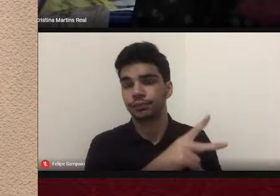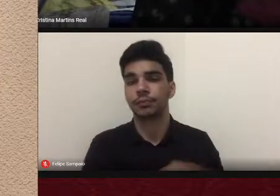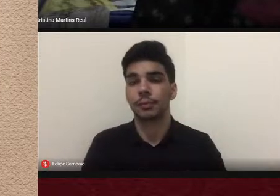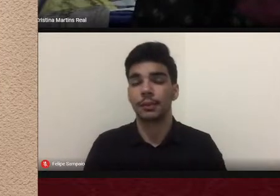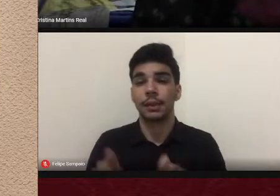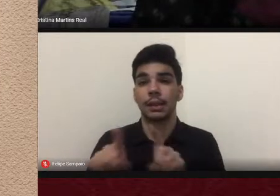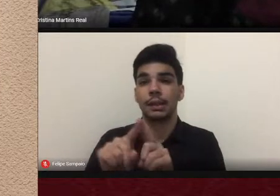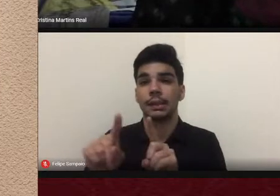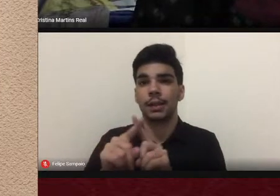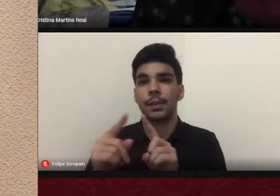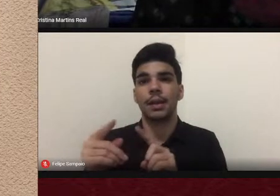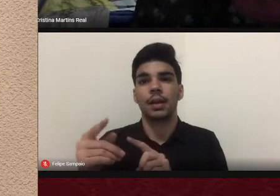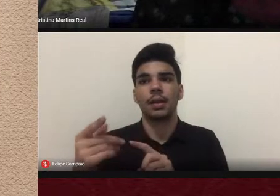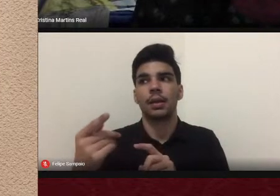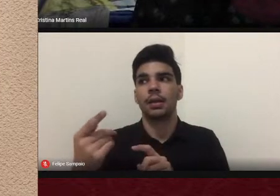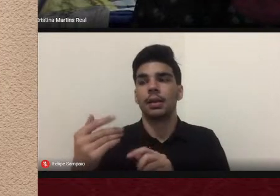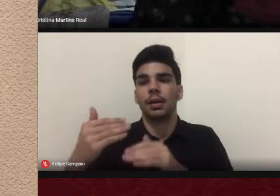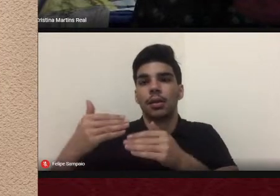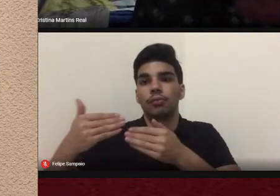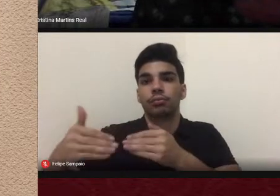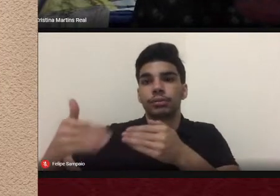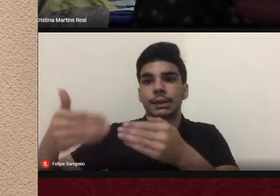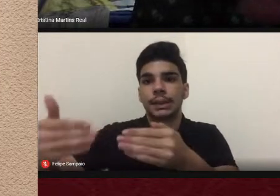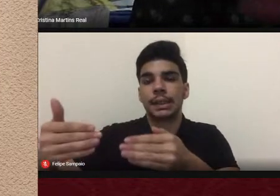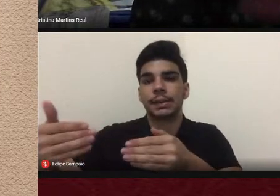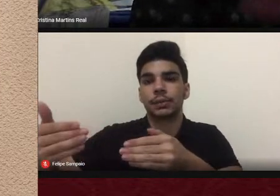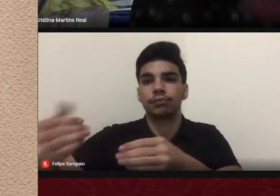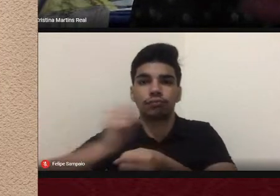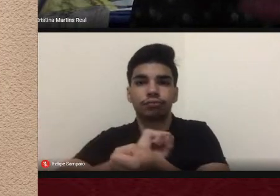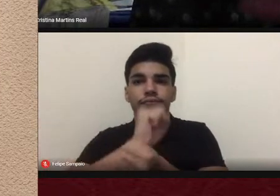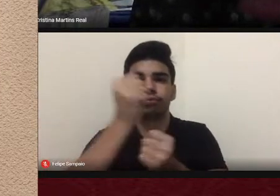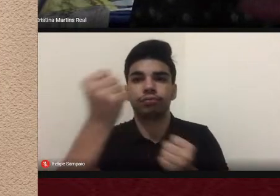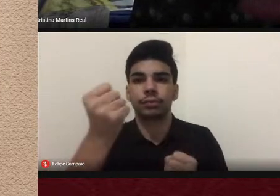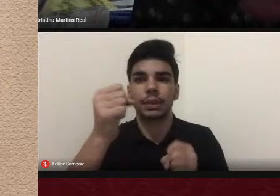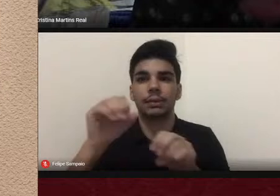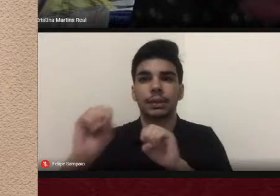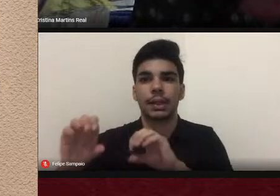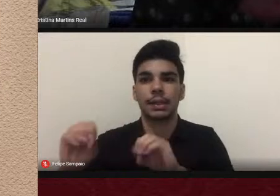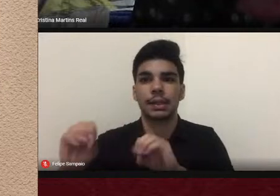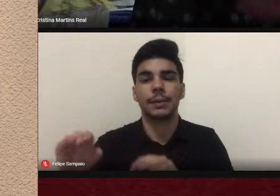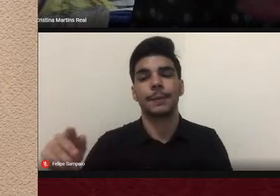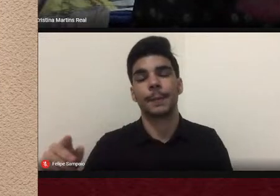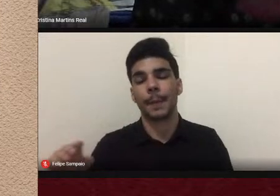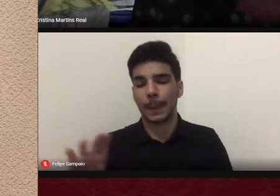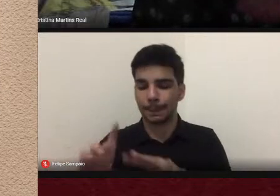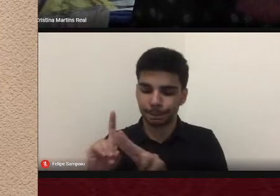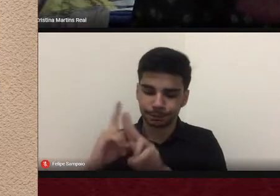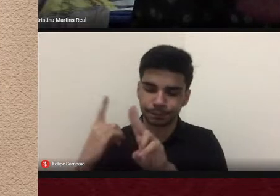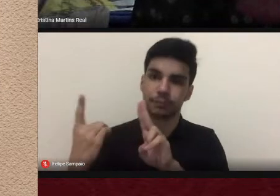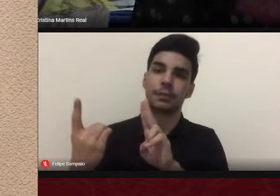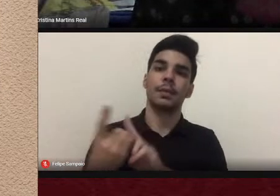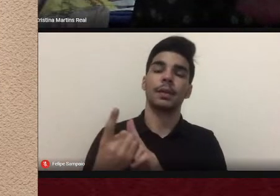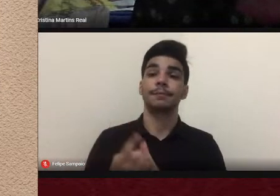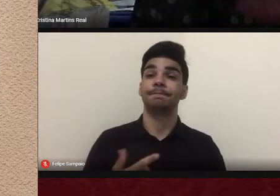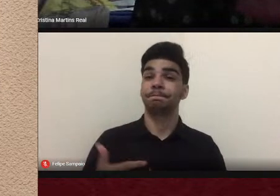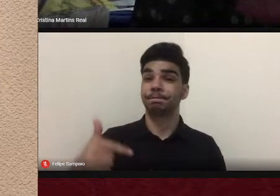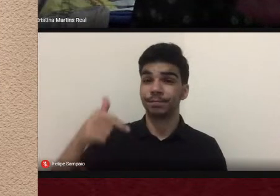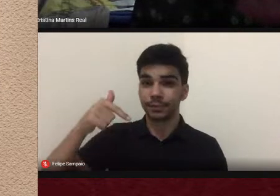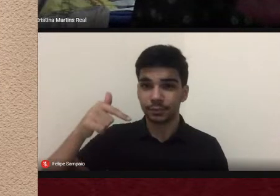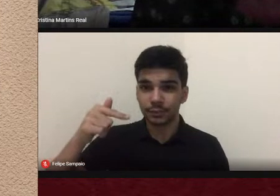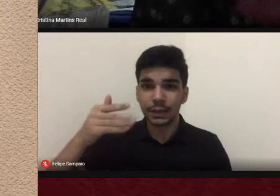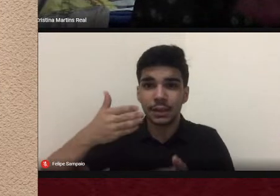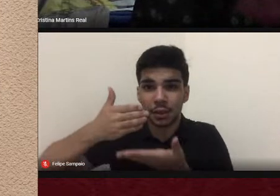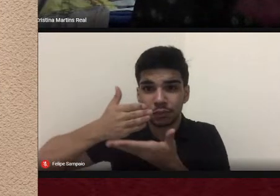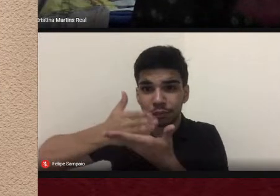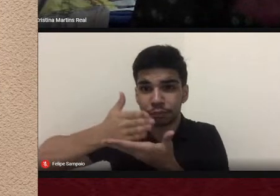expansão da pós-graduação na UFGD. O sétimo capítulo vai falar um pouco sobre a questão da